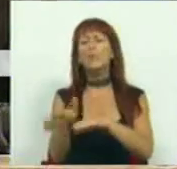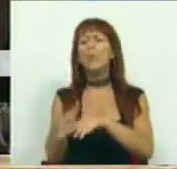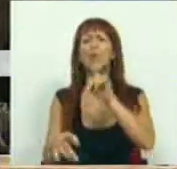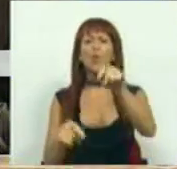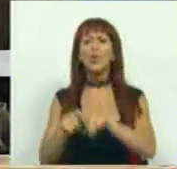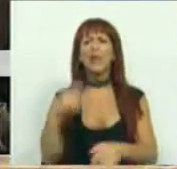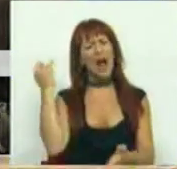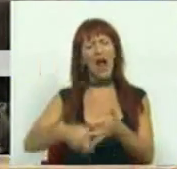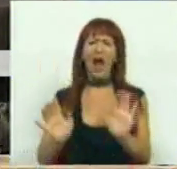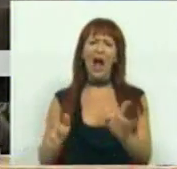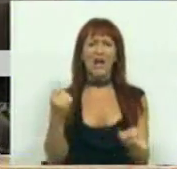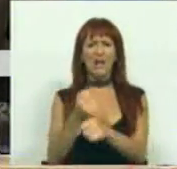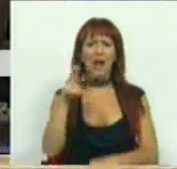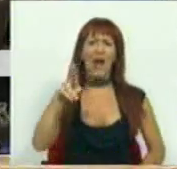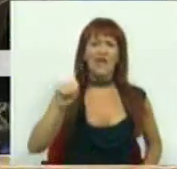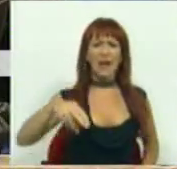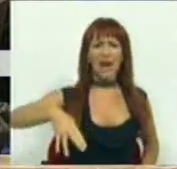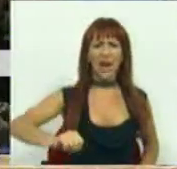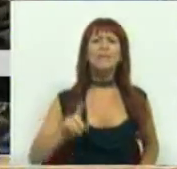excluído da isenção no Serviço Nacional de Saúde.